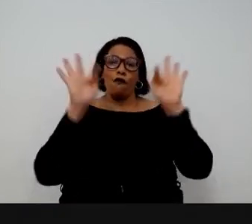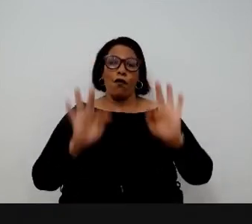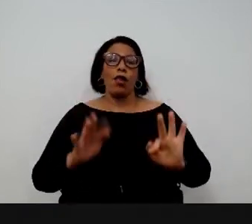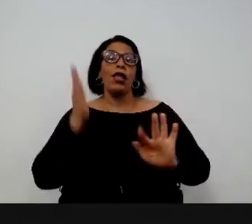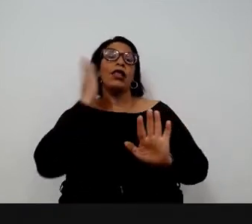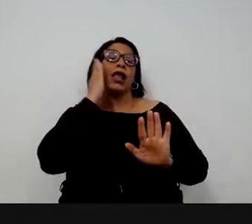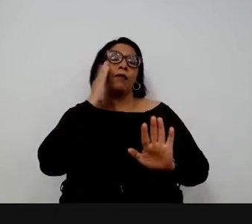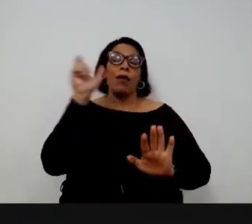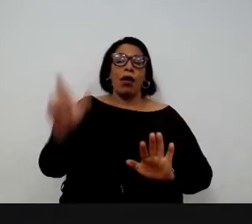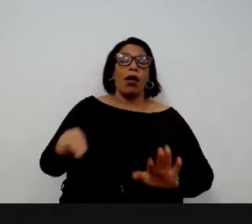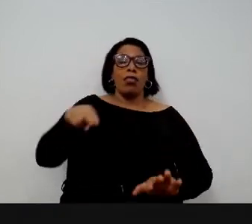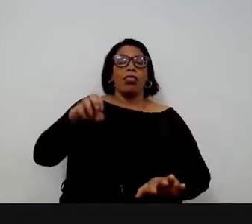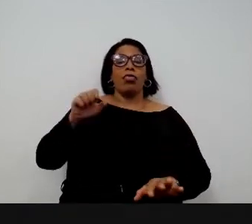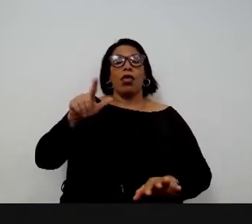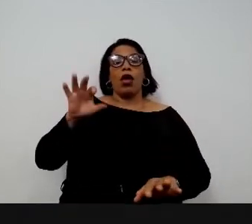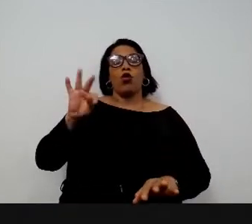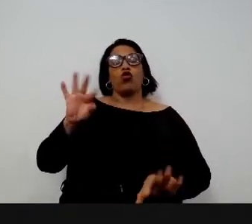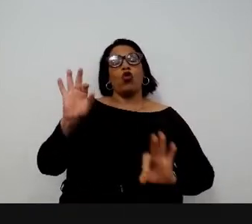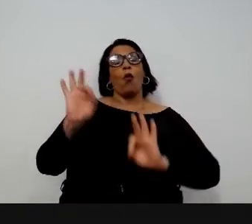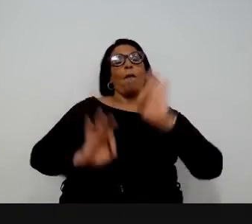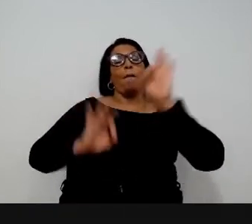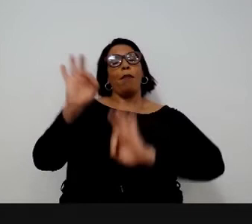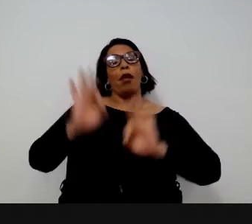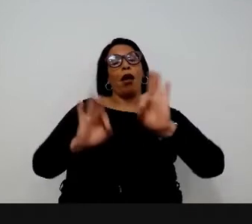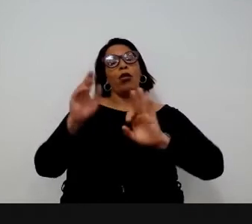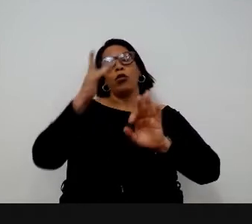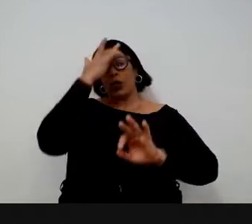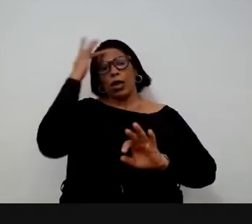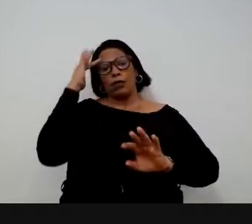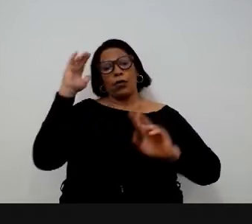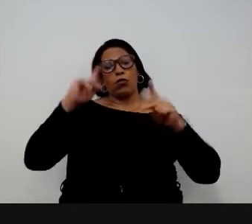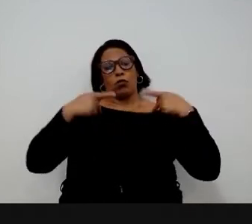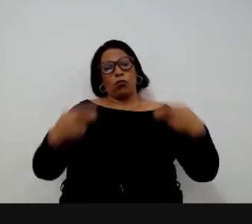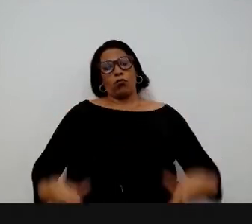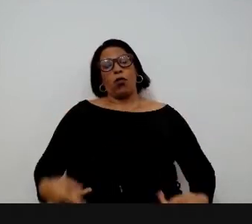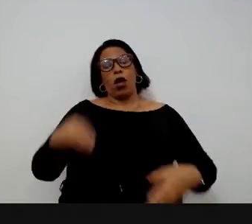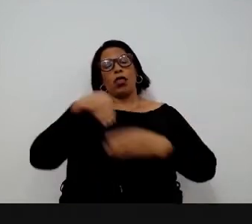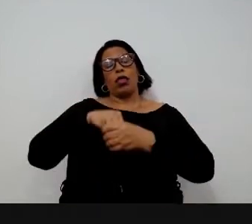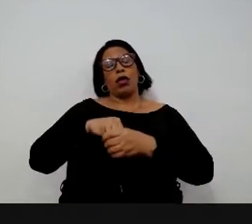saber da notícia do Nelson, do plano de desenvolvimento de pessoas para o Legislativo.